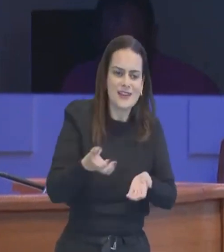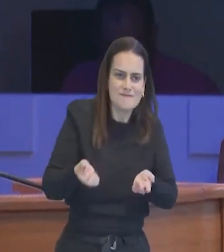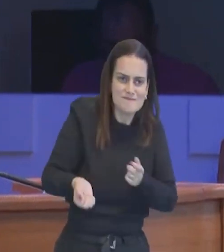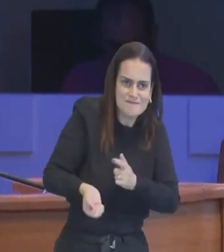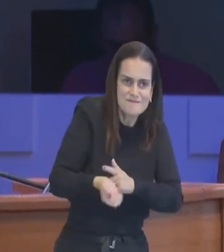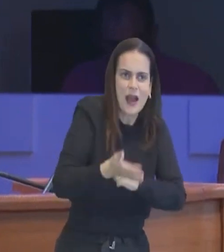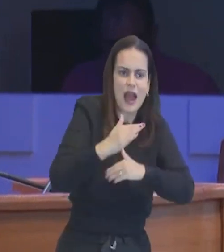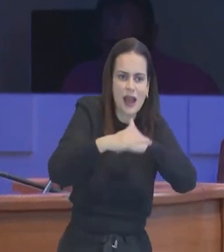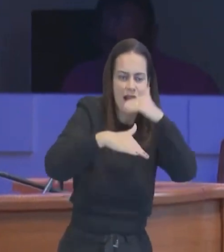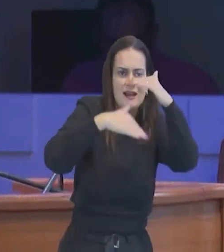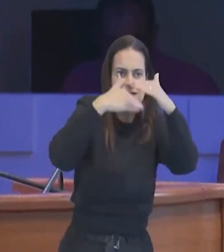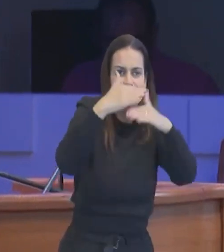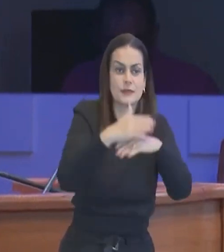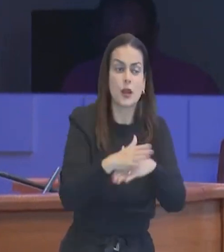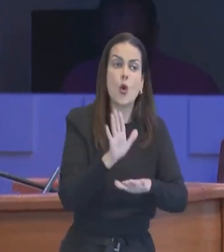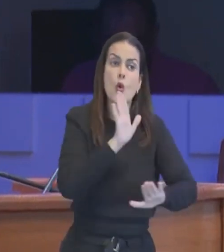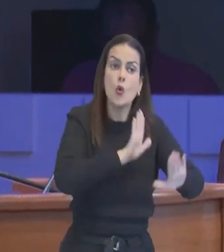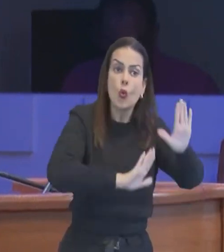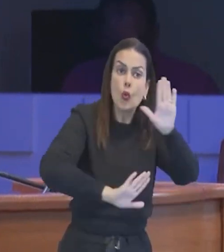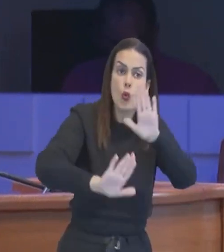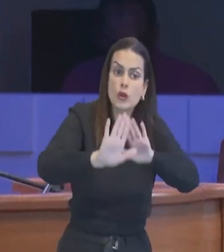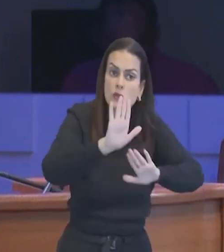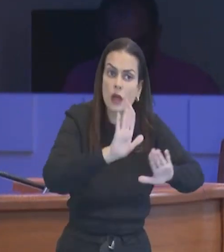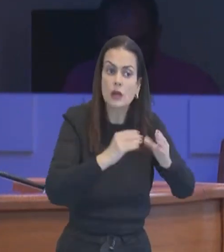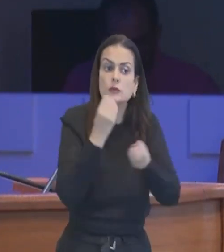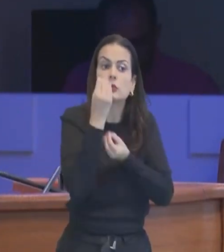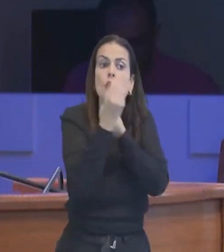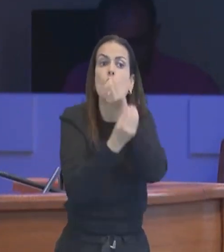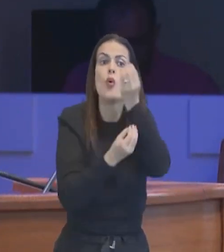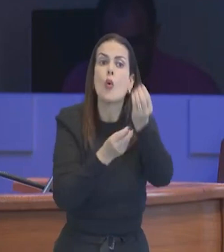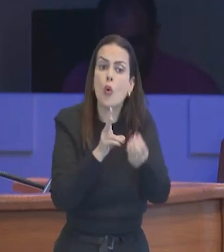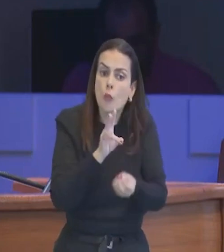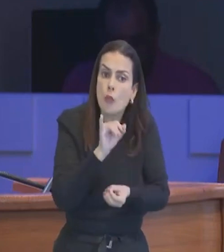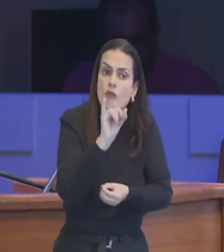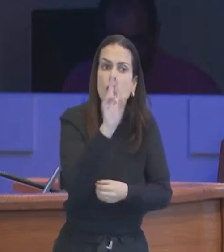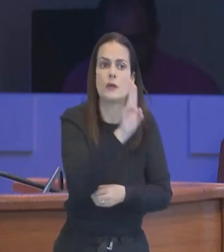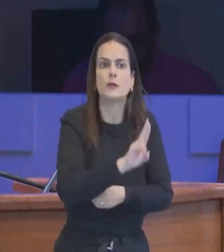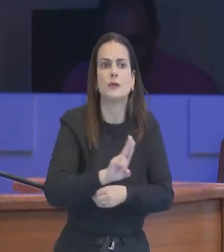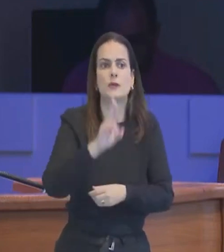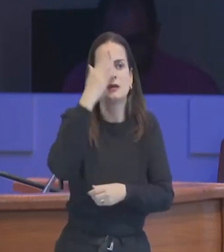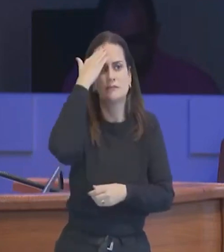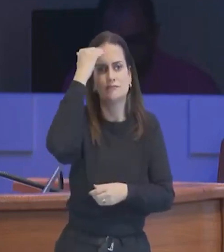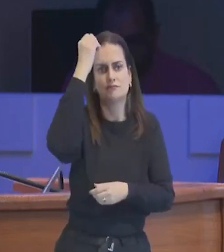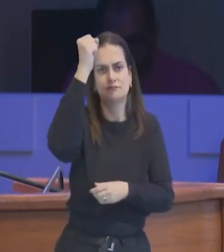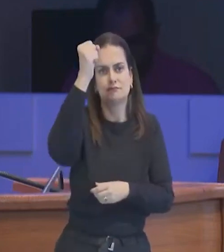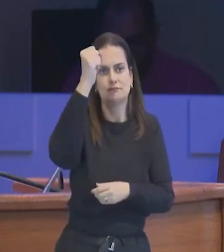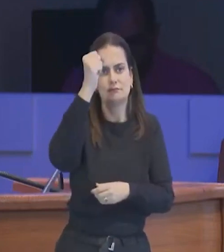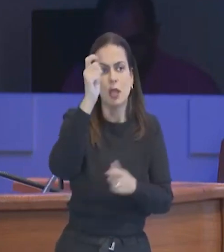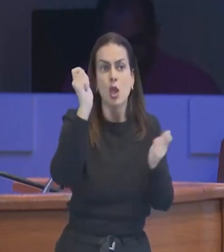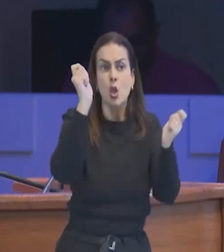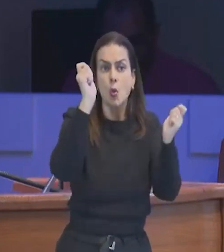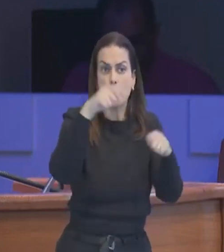cuidado, na maneira, como você vai lidar com isso, você pode abafar,